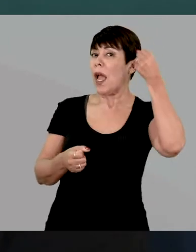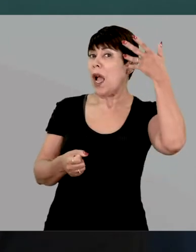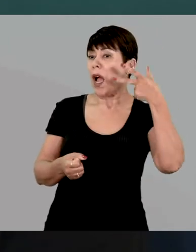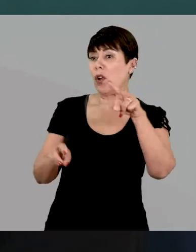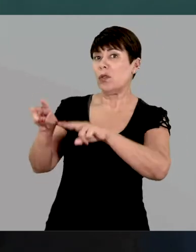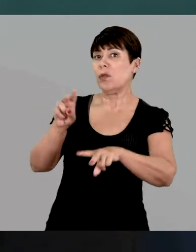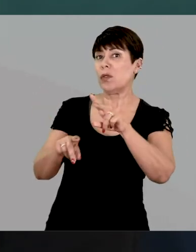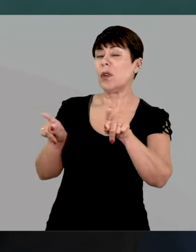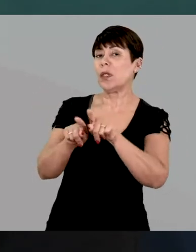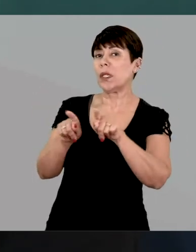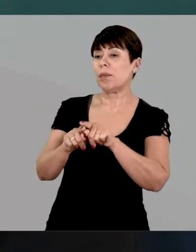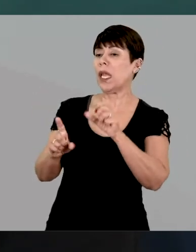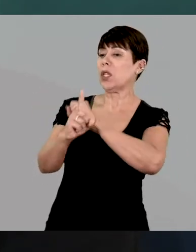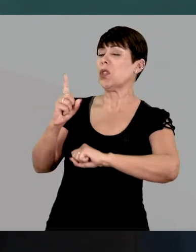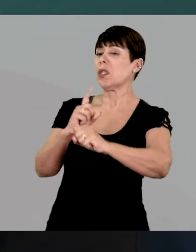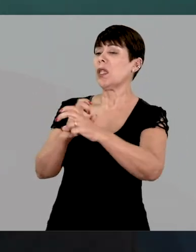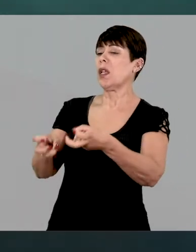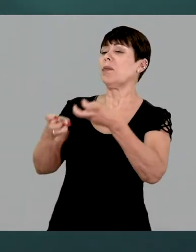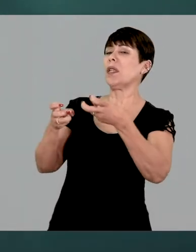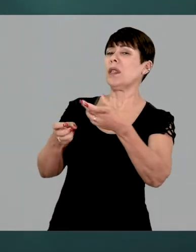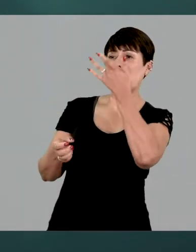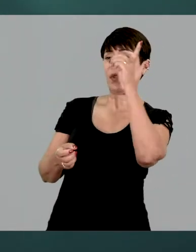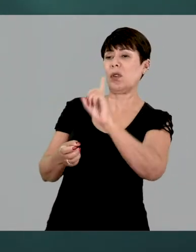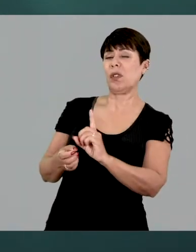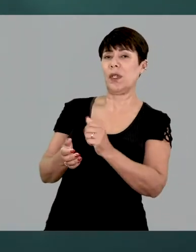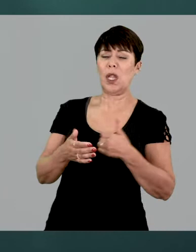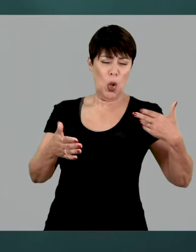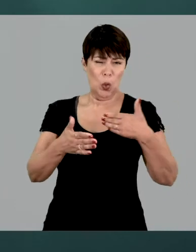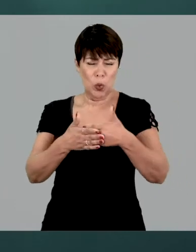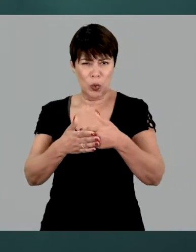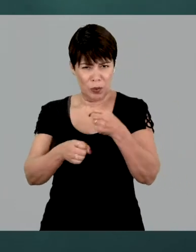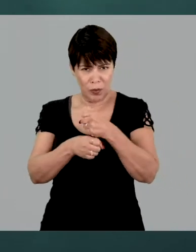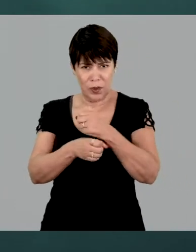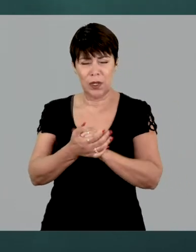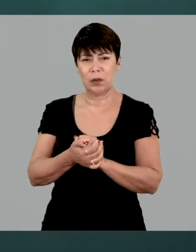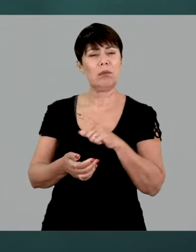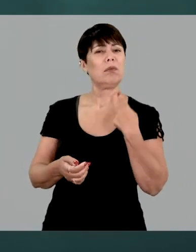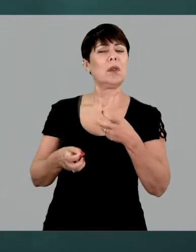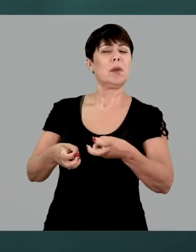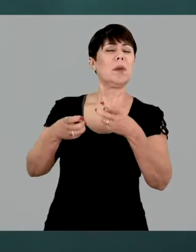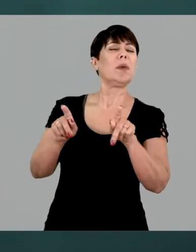e, consequentemente, na sociedade. Nos últimos anos, a gente tem visto